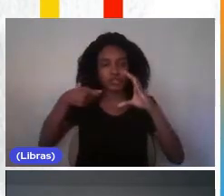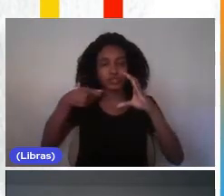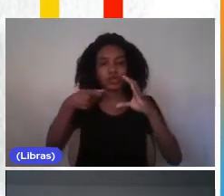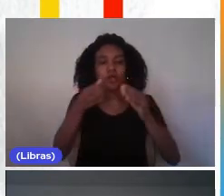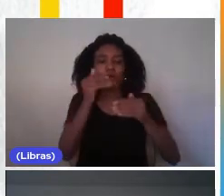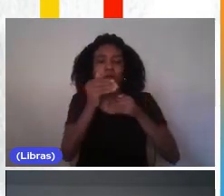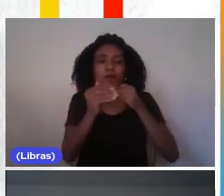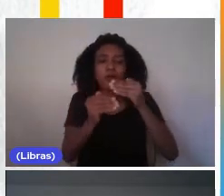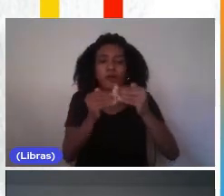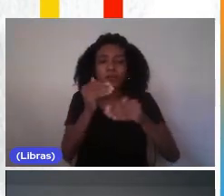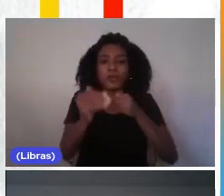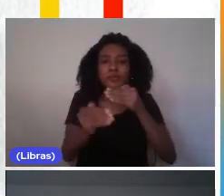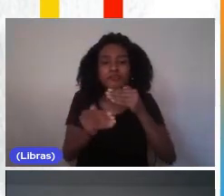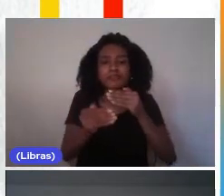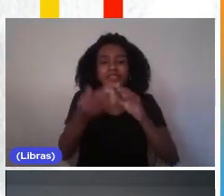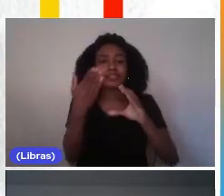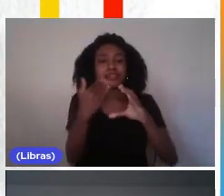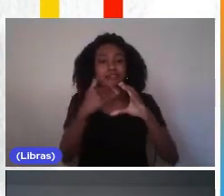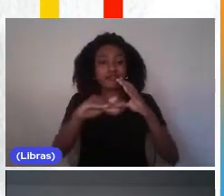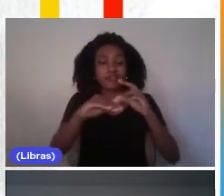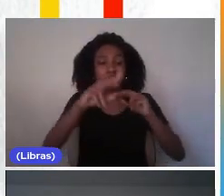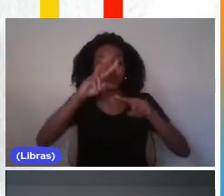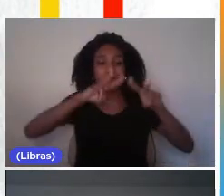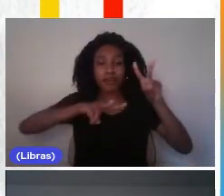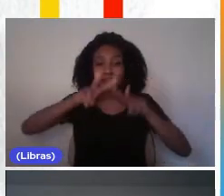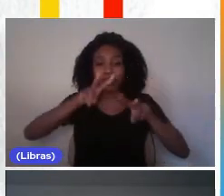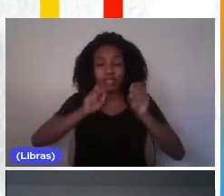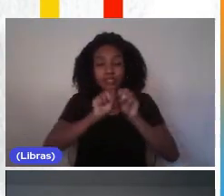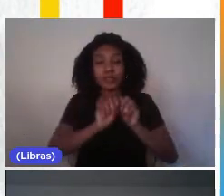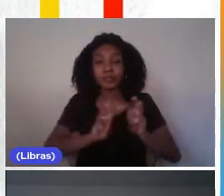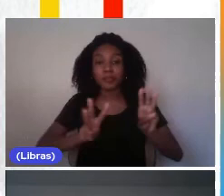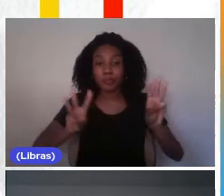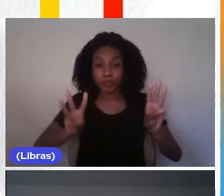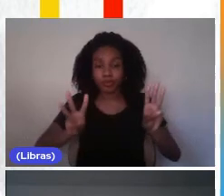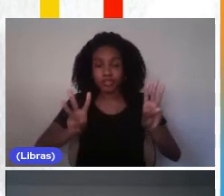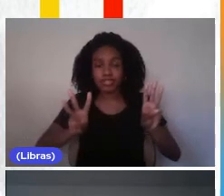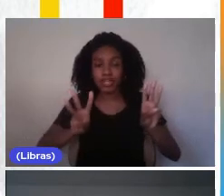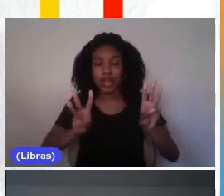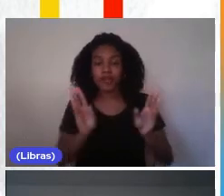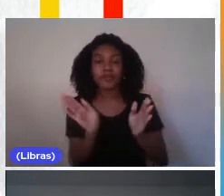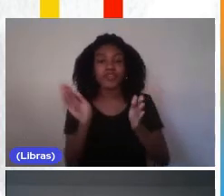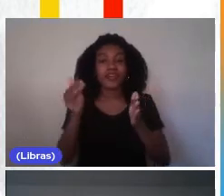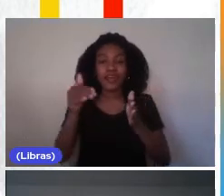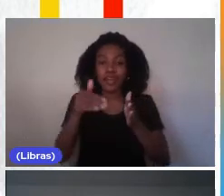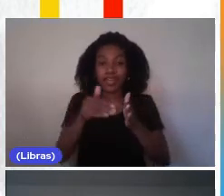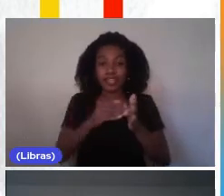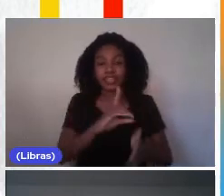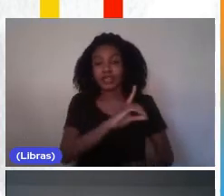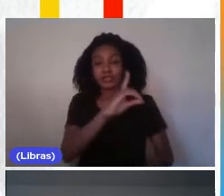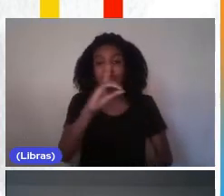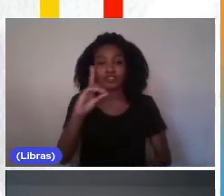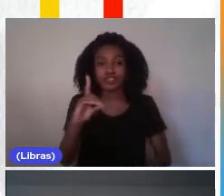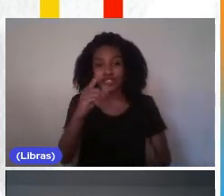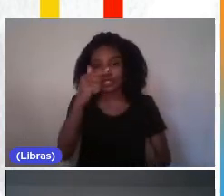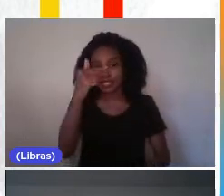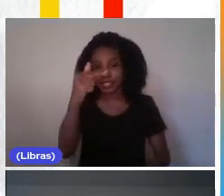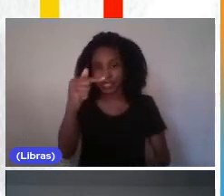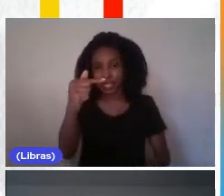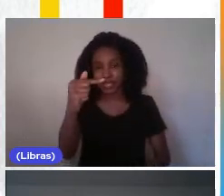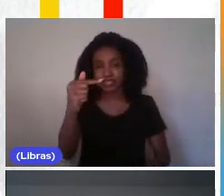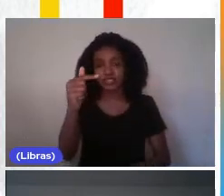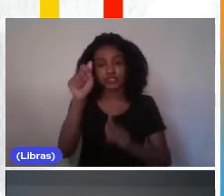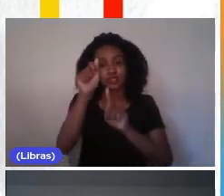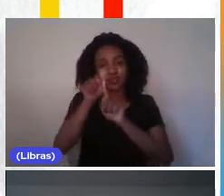envio e avaliação do portal que nos orientarão até o dia 7 de